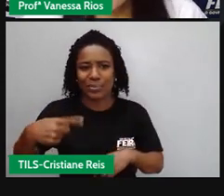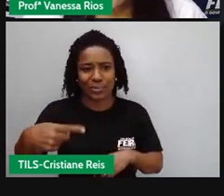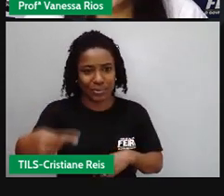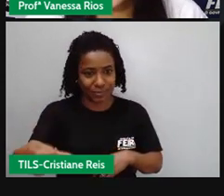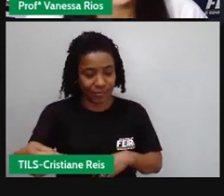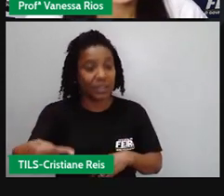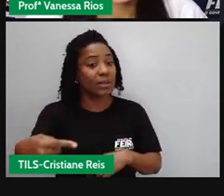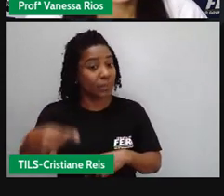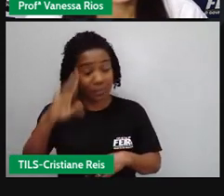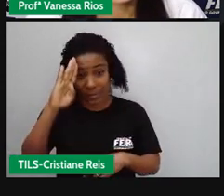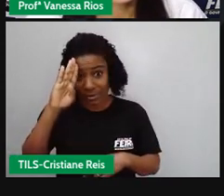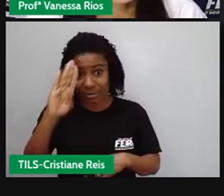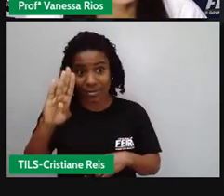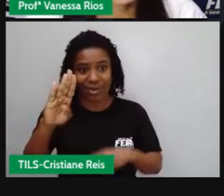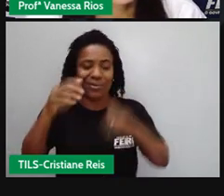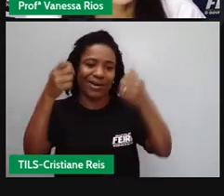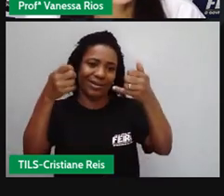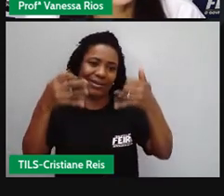texto.